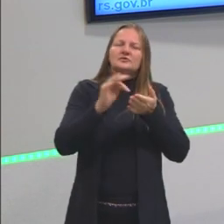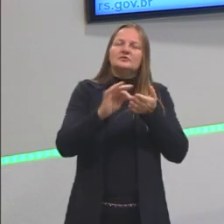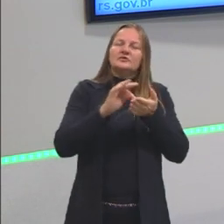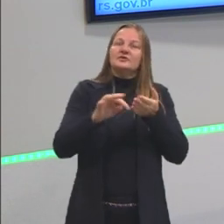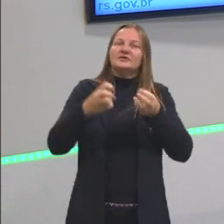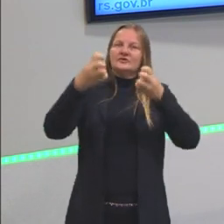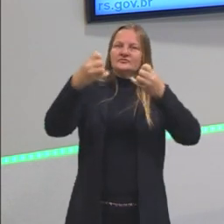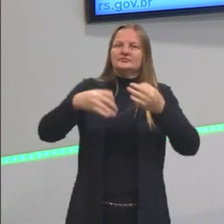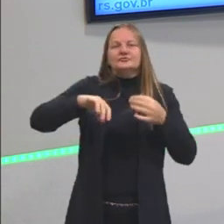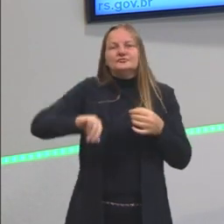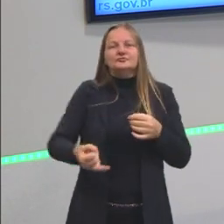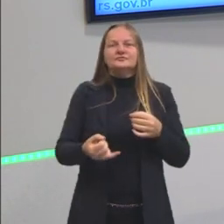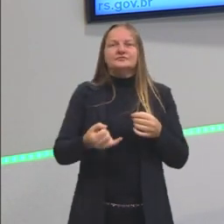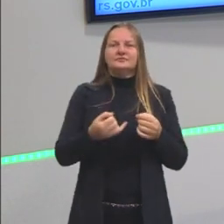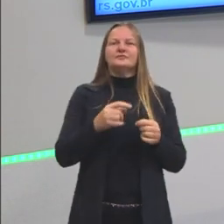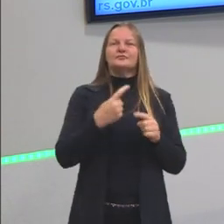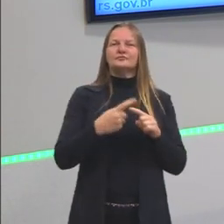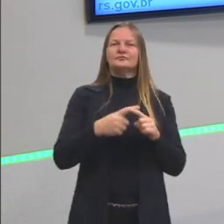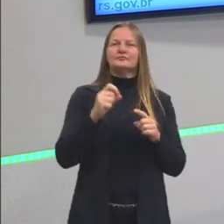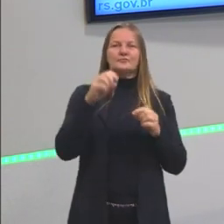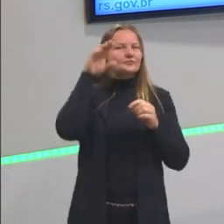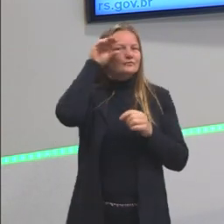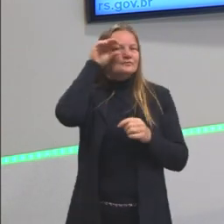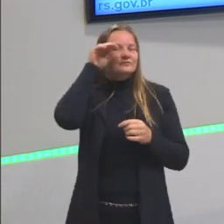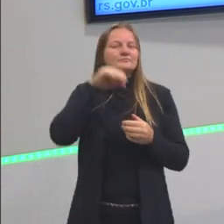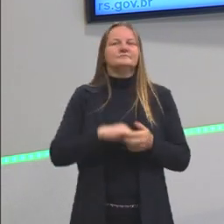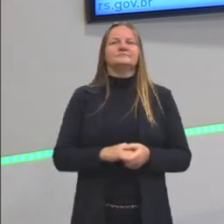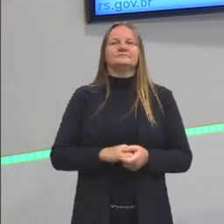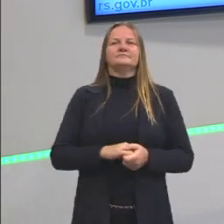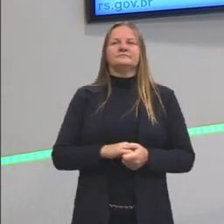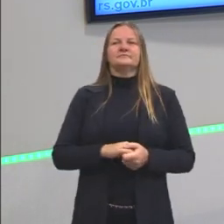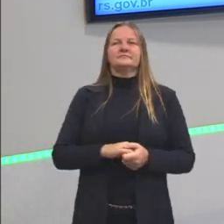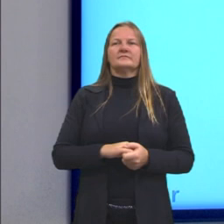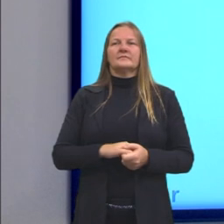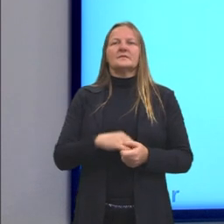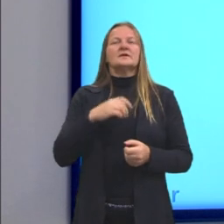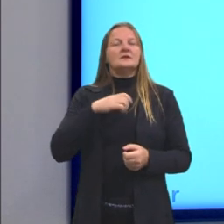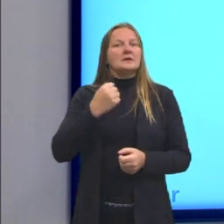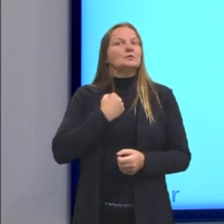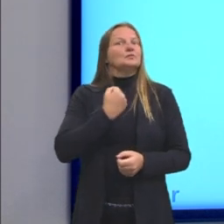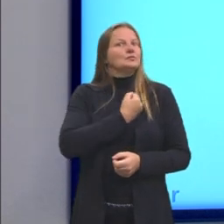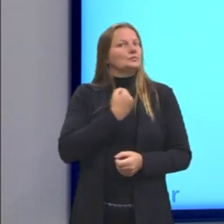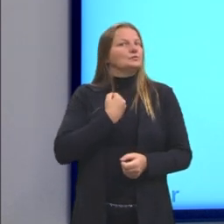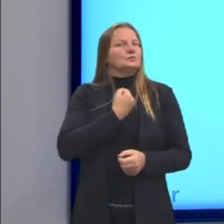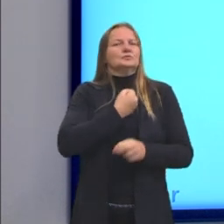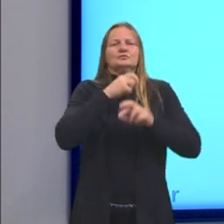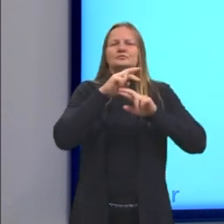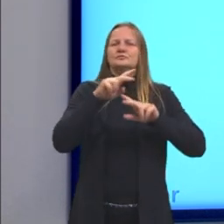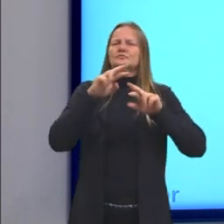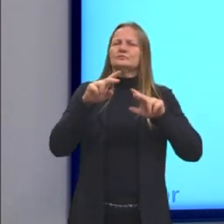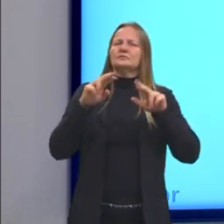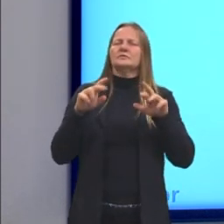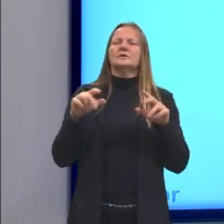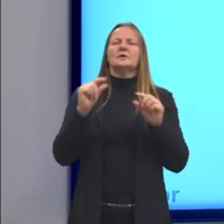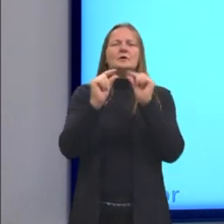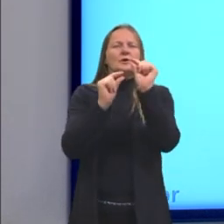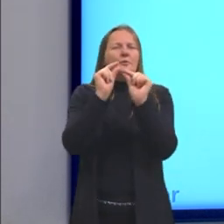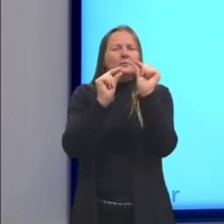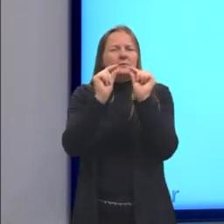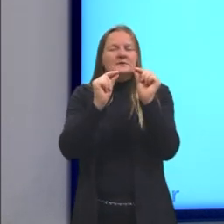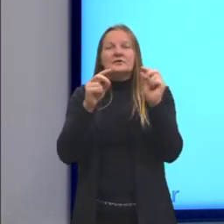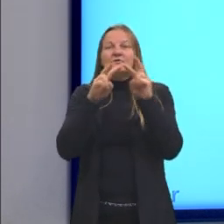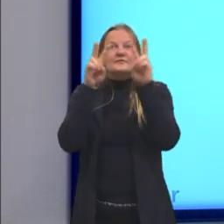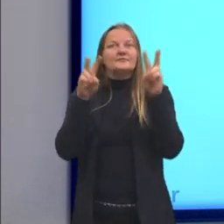justificam alguns fenômenos que a gente observa. Eles são numerosos, então, pensam que são partículas que a gente não consegue